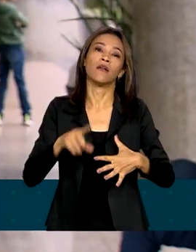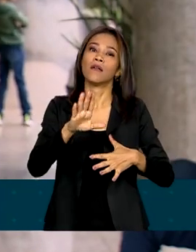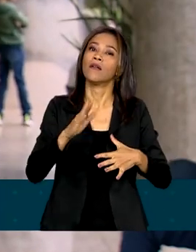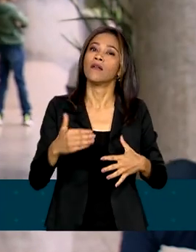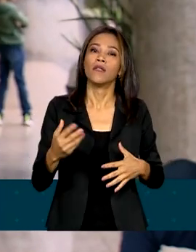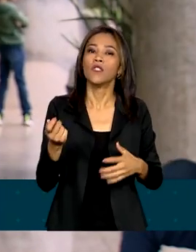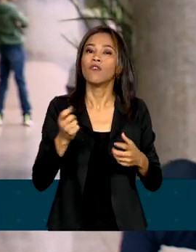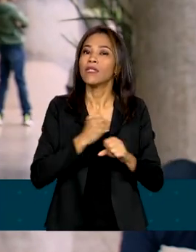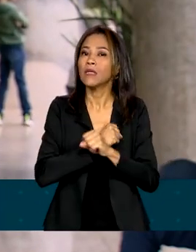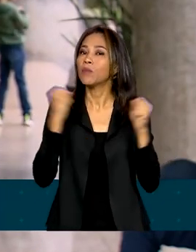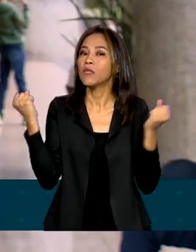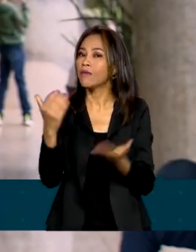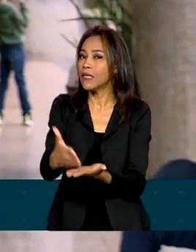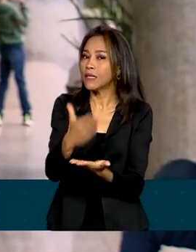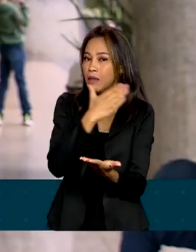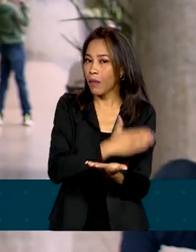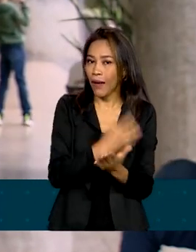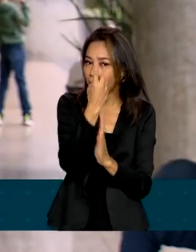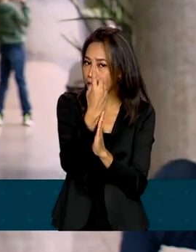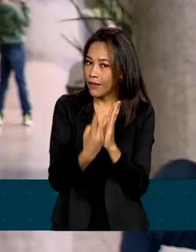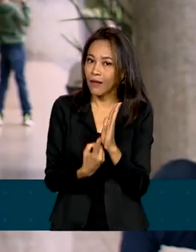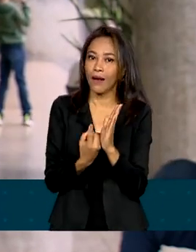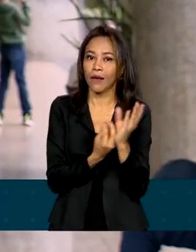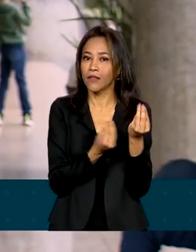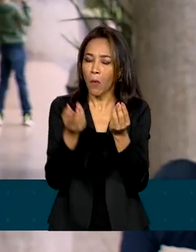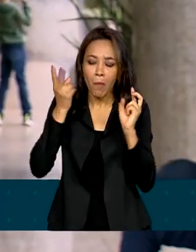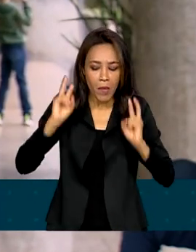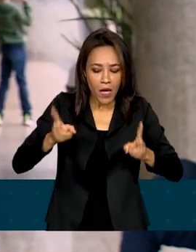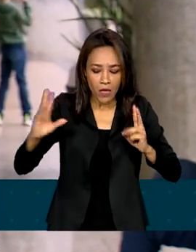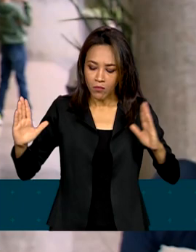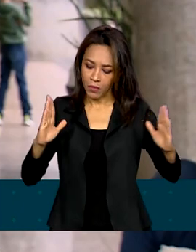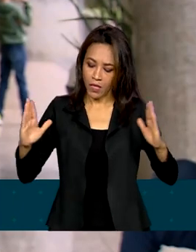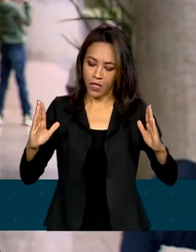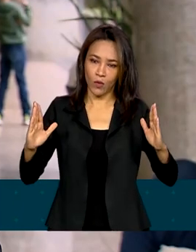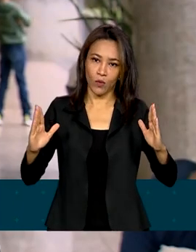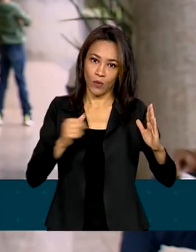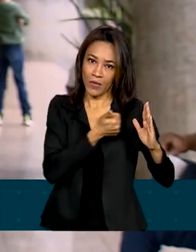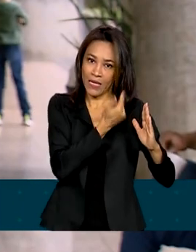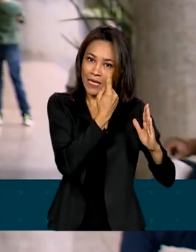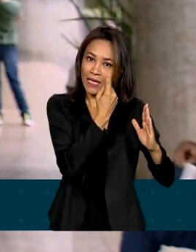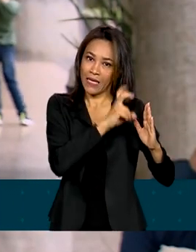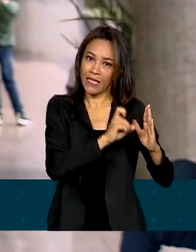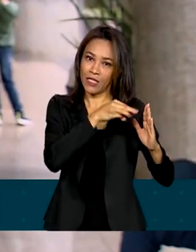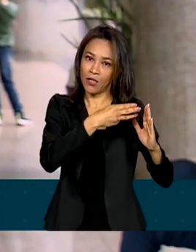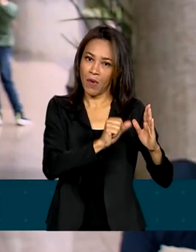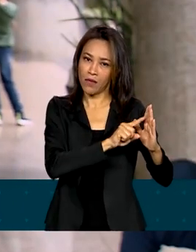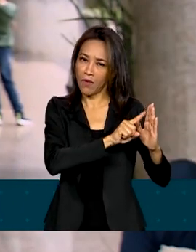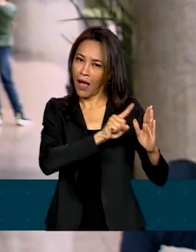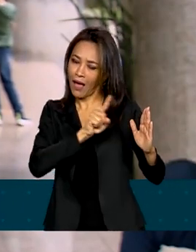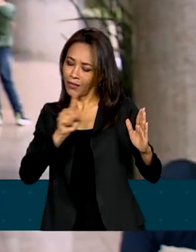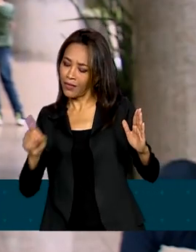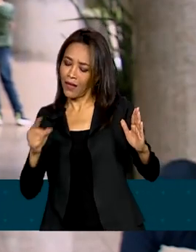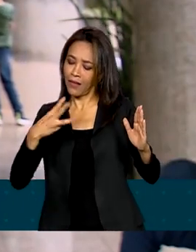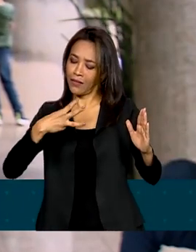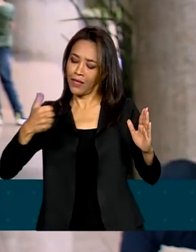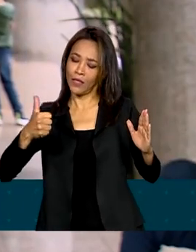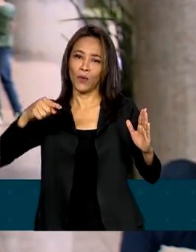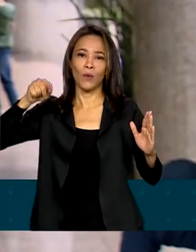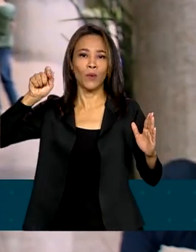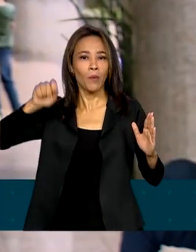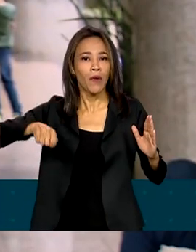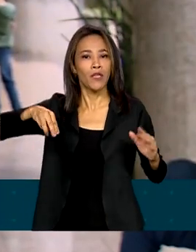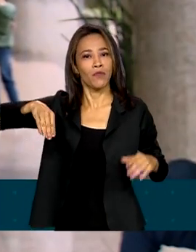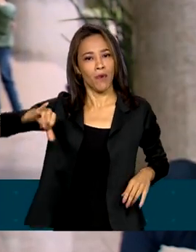antecipar a entrega da declaração. Continua o mesmo prazo, que vai de 15 de março a 31 de maio. O